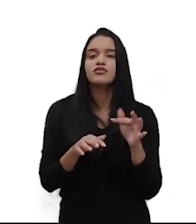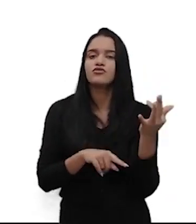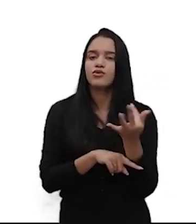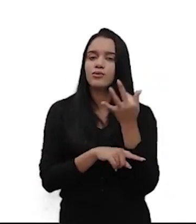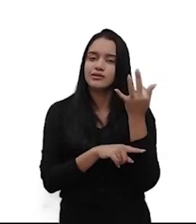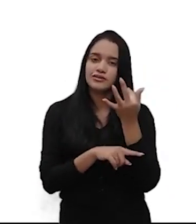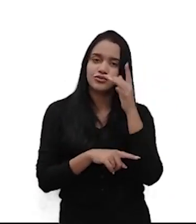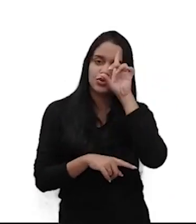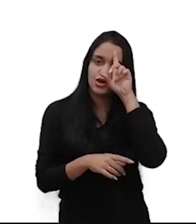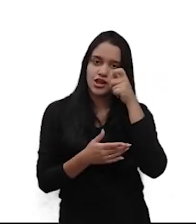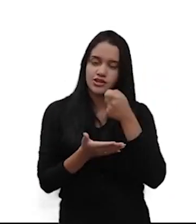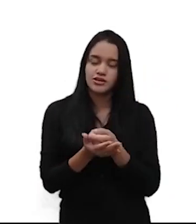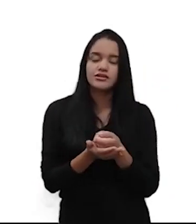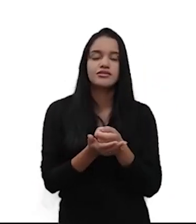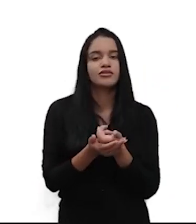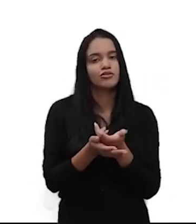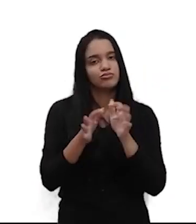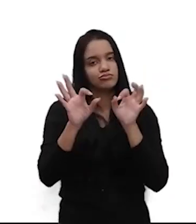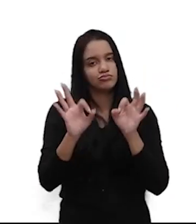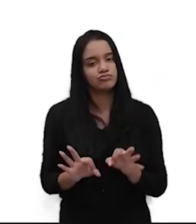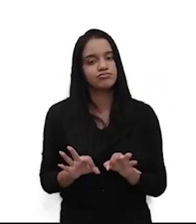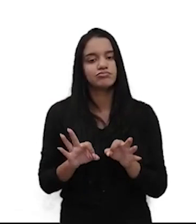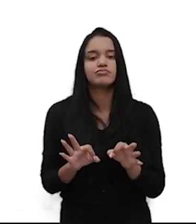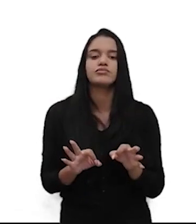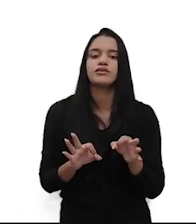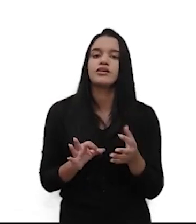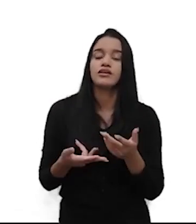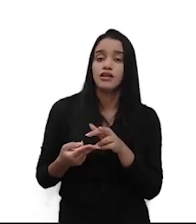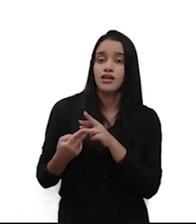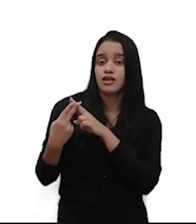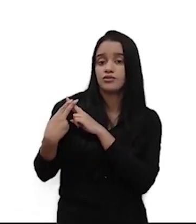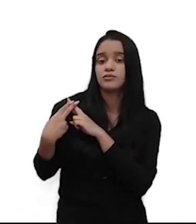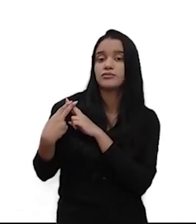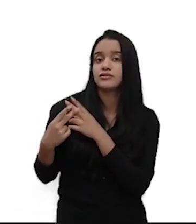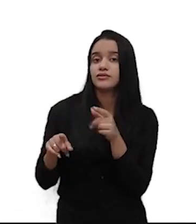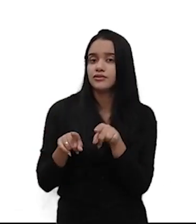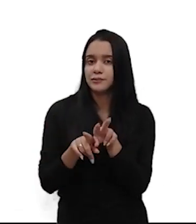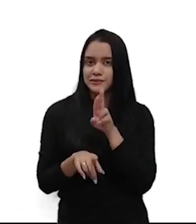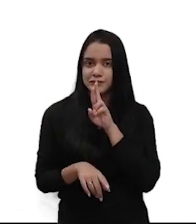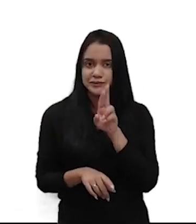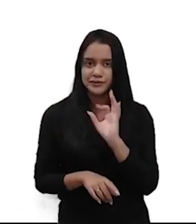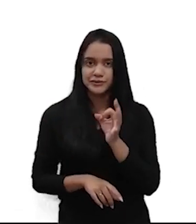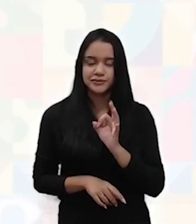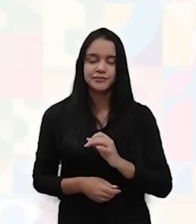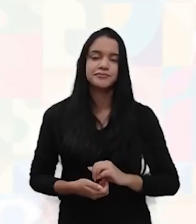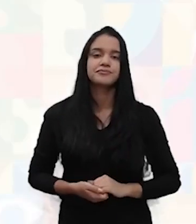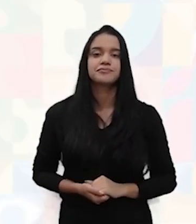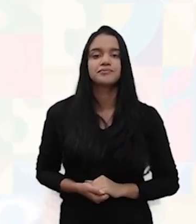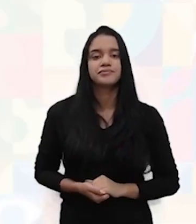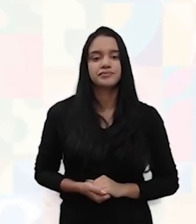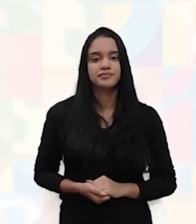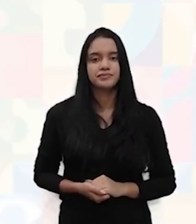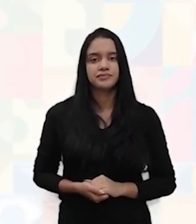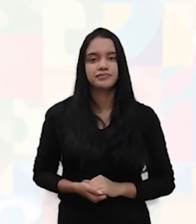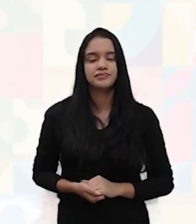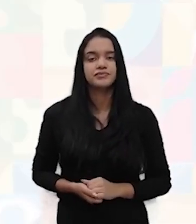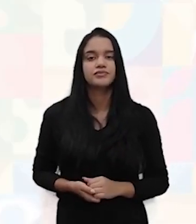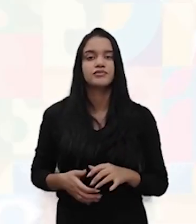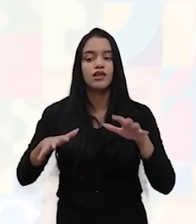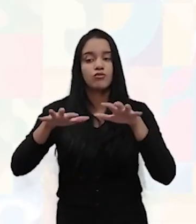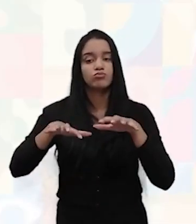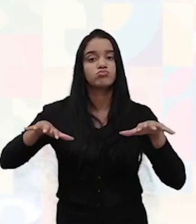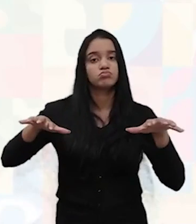decisão de consenso que pressupõe a corresponsabilidade pelos seus resultados. Ambos,